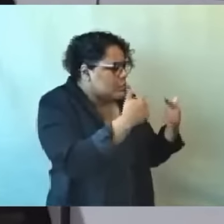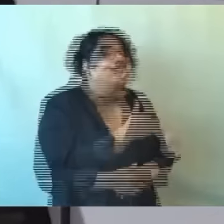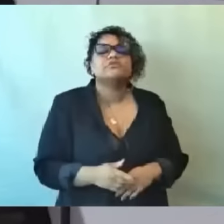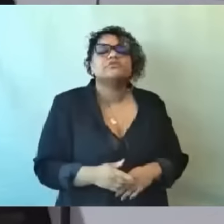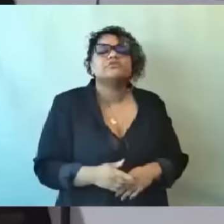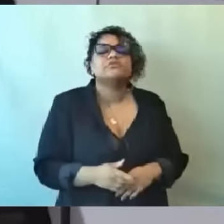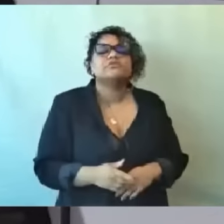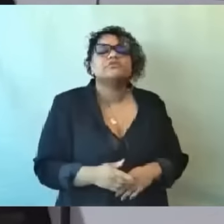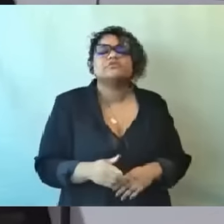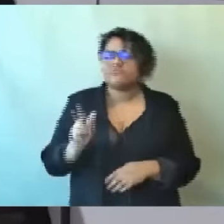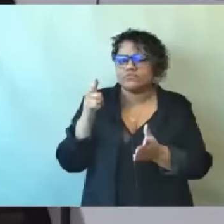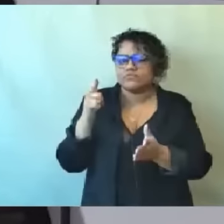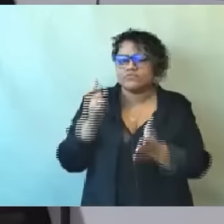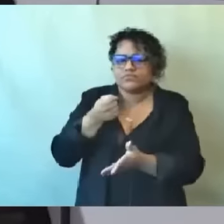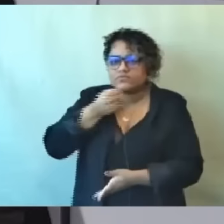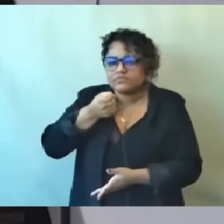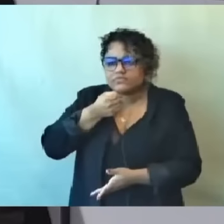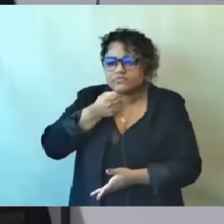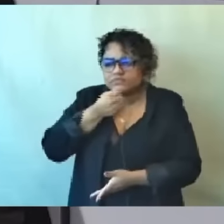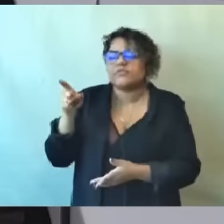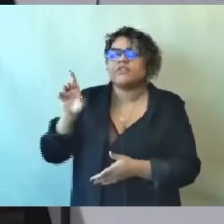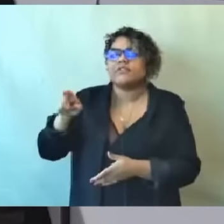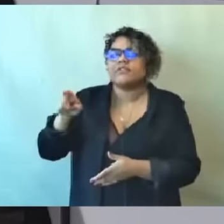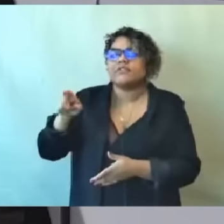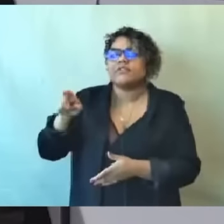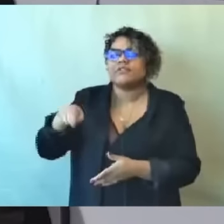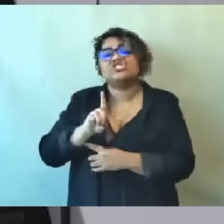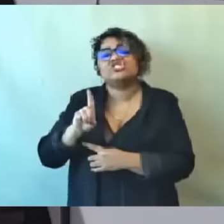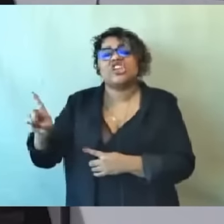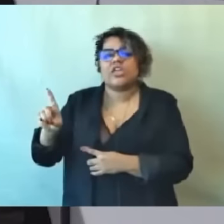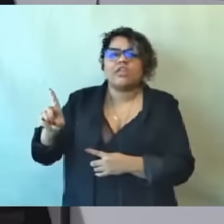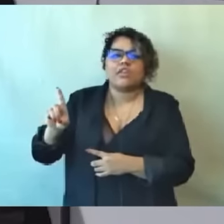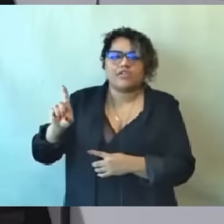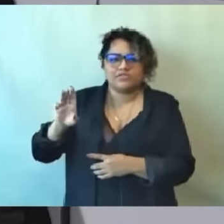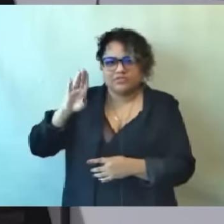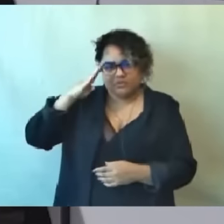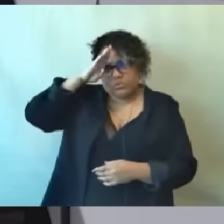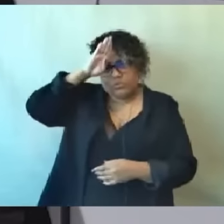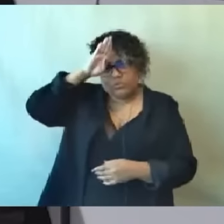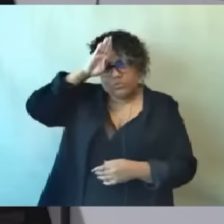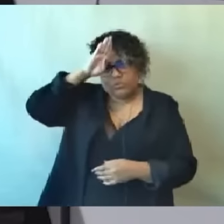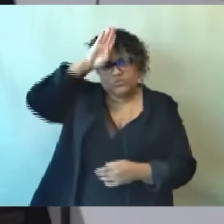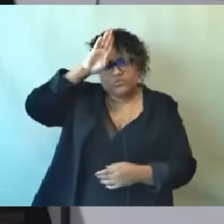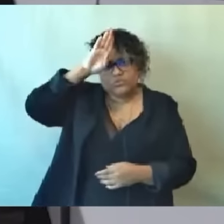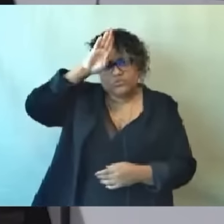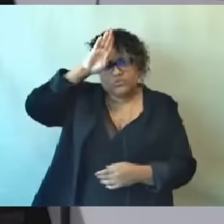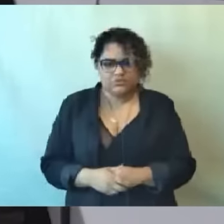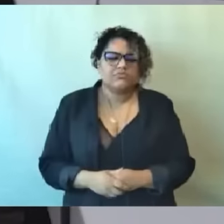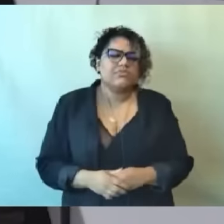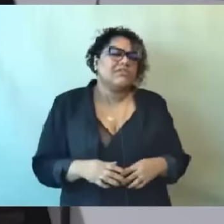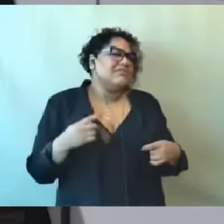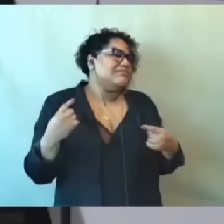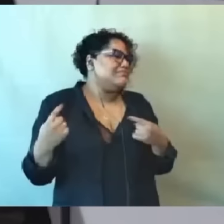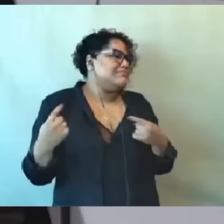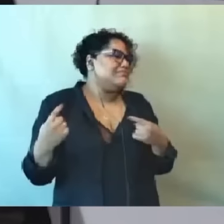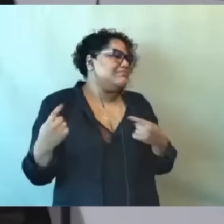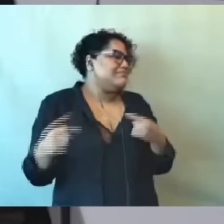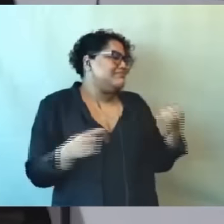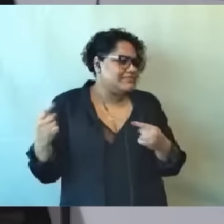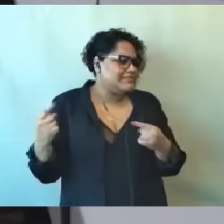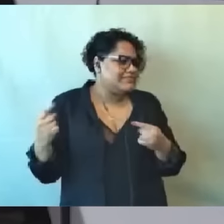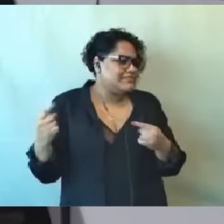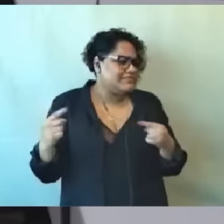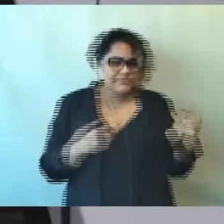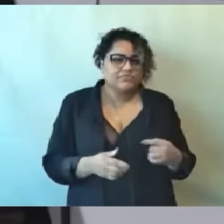melhor da sua parte de dizer que são necessárias investigações. Se